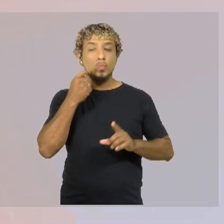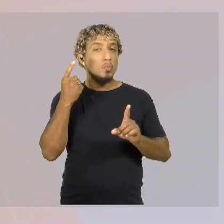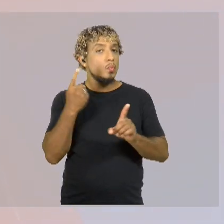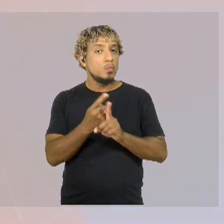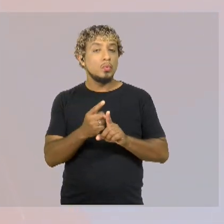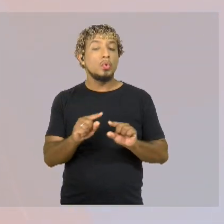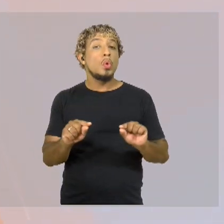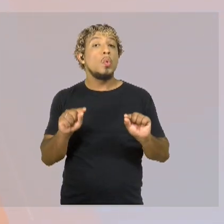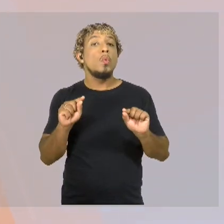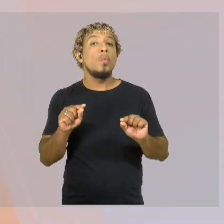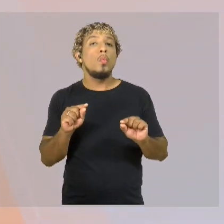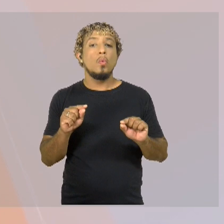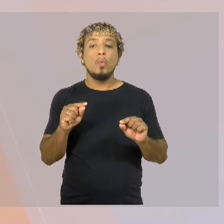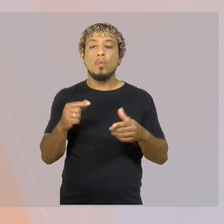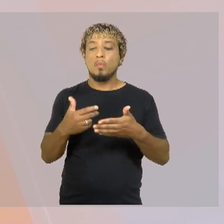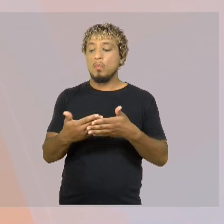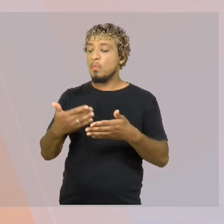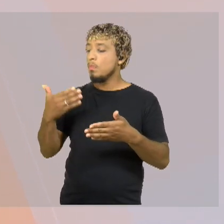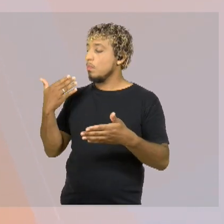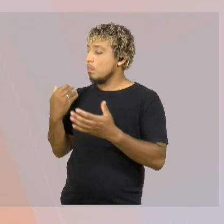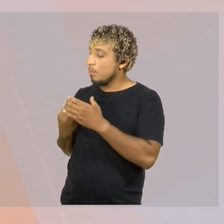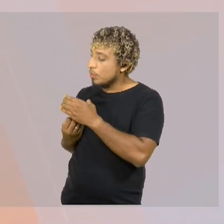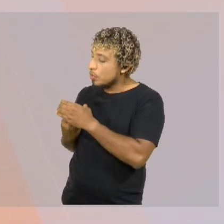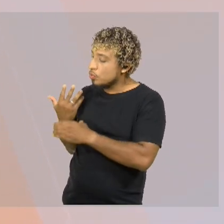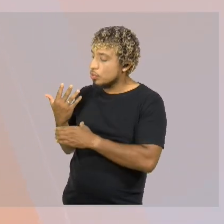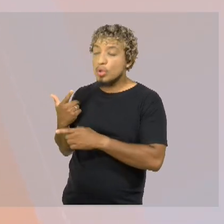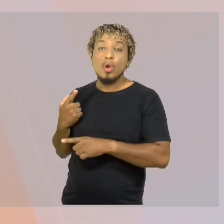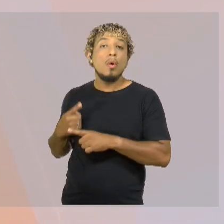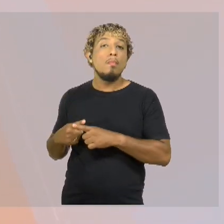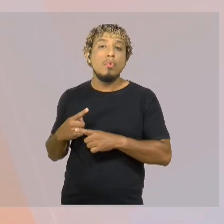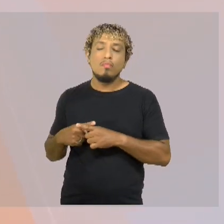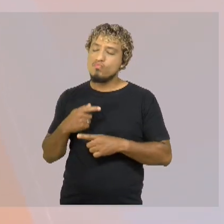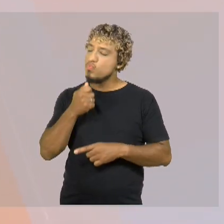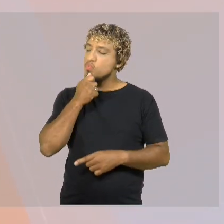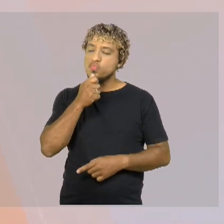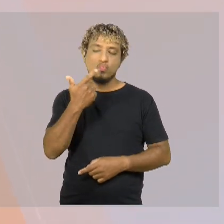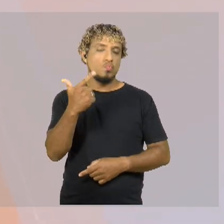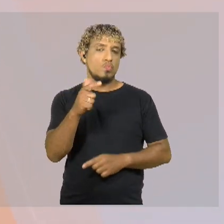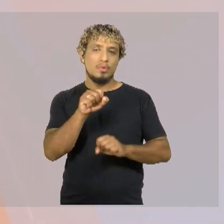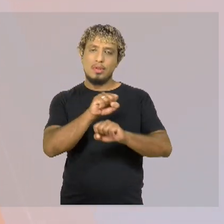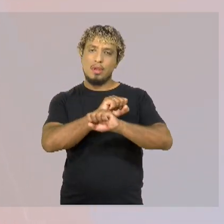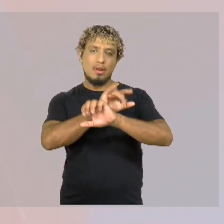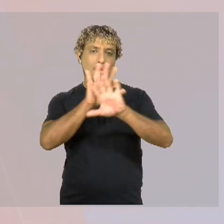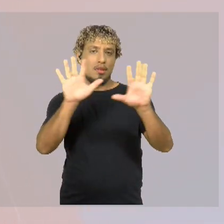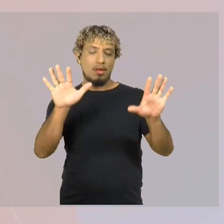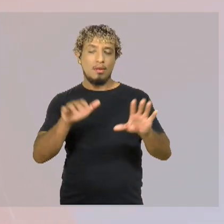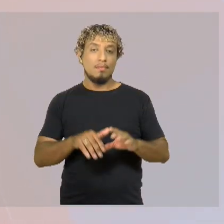Não há uma etiologia muito bem clara.